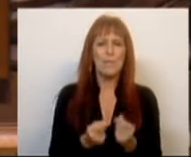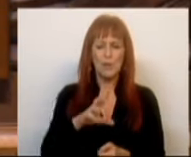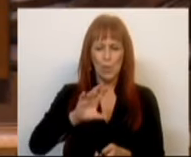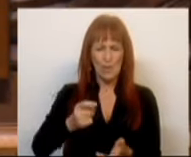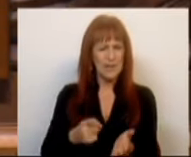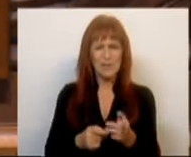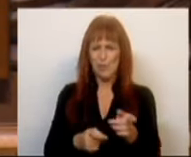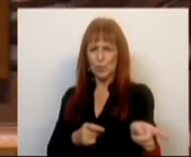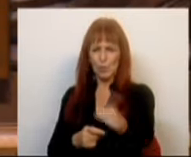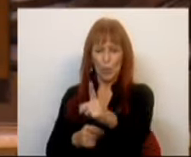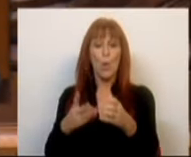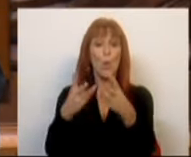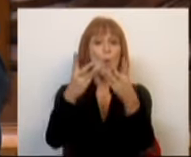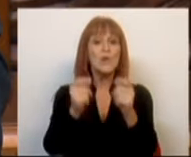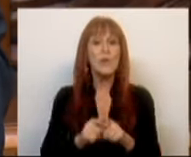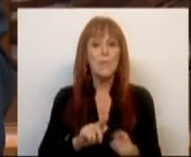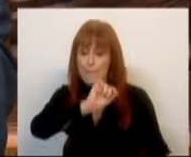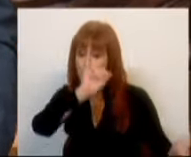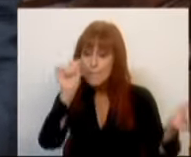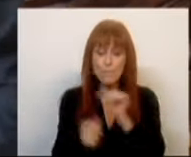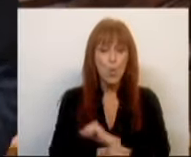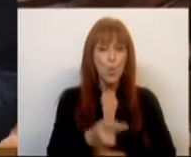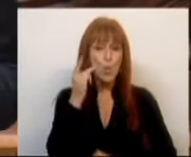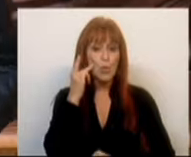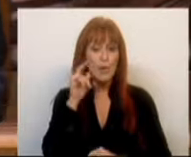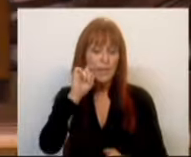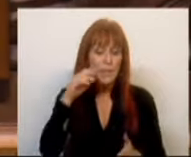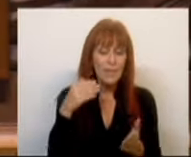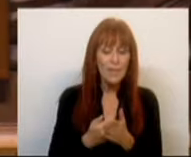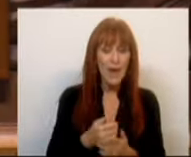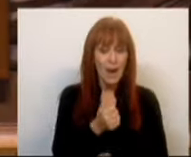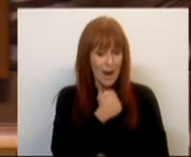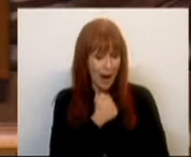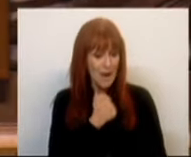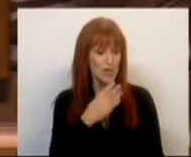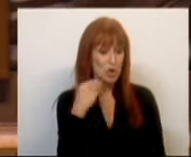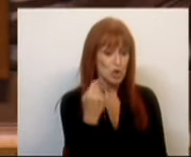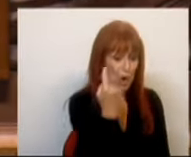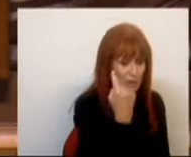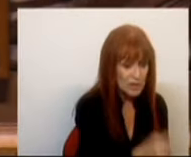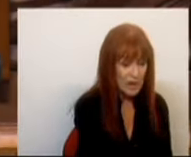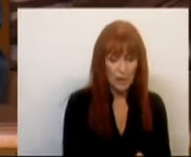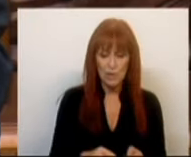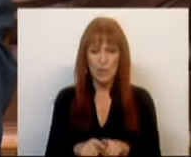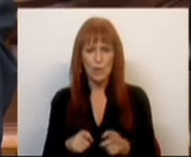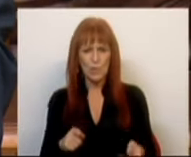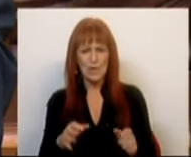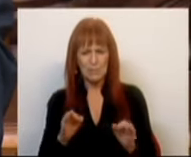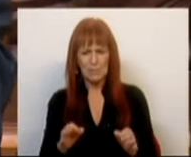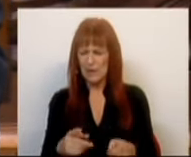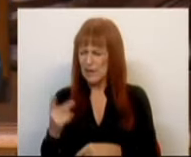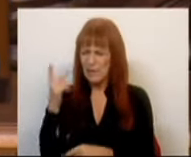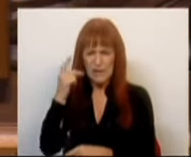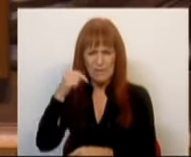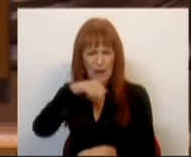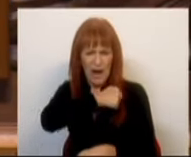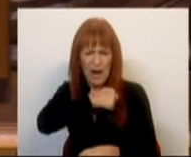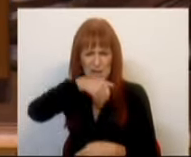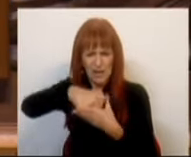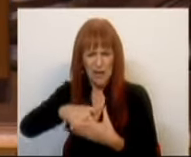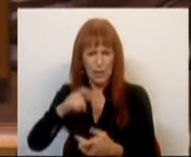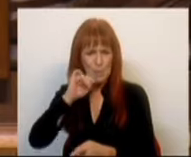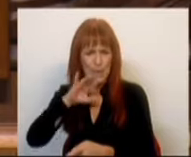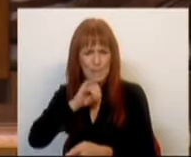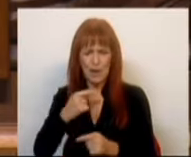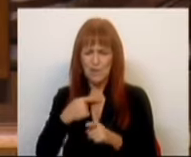precisa, um orçamento para mudar de vida, que garante a casa aos jovens, que os dispense de viver em casa dos pais, que os dispense de